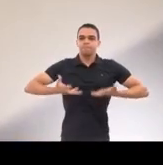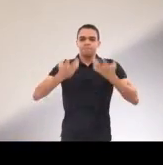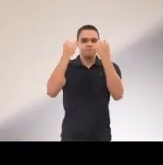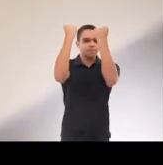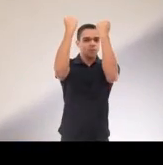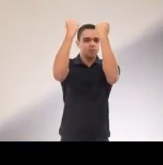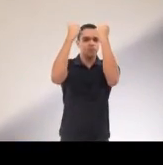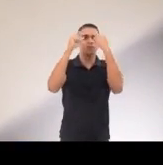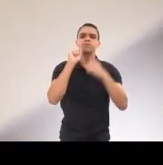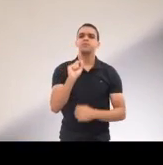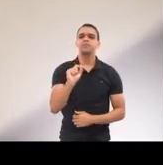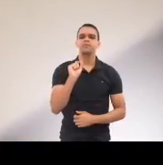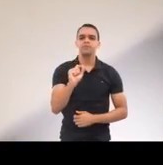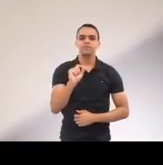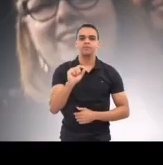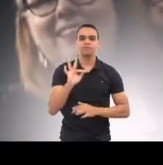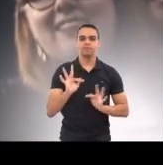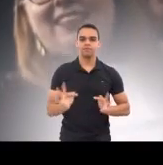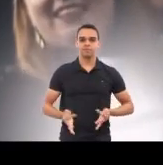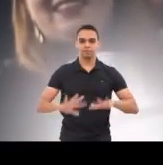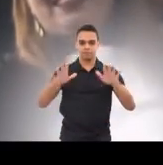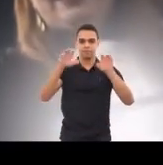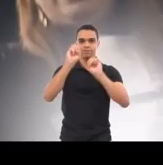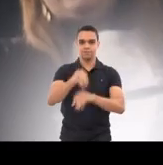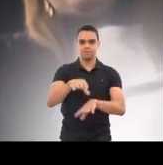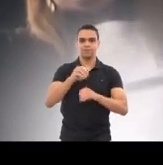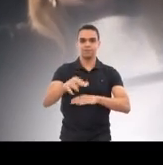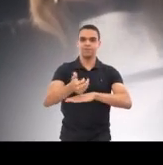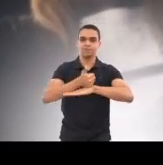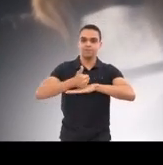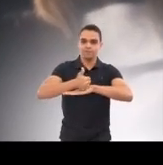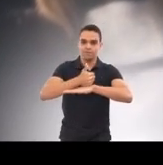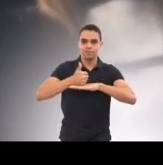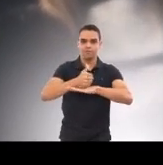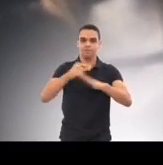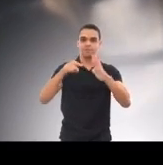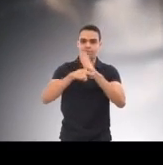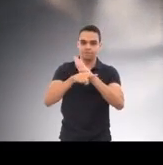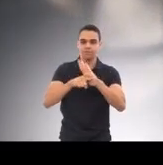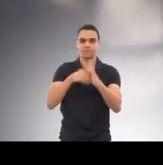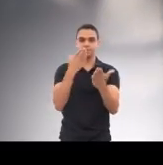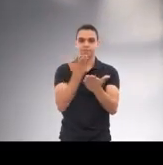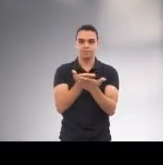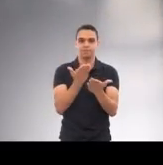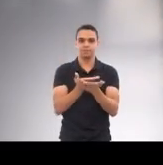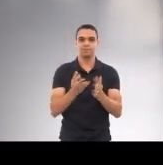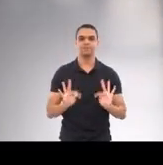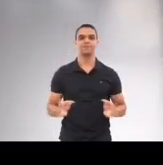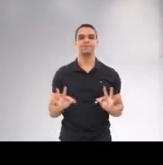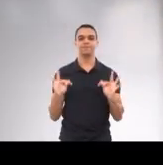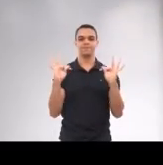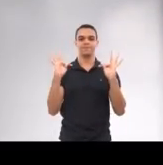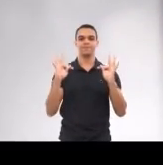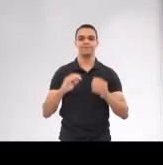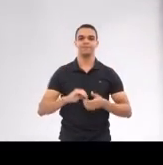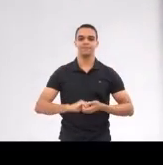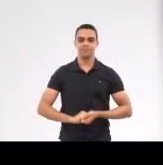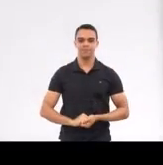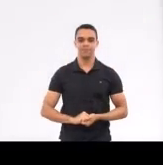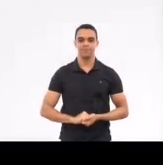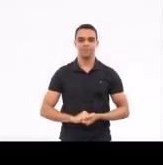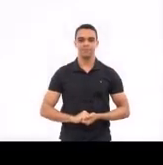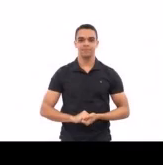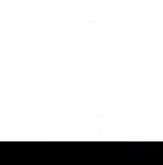Essa é a nossa força. Rede Federal de Educação Profissional, Científica e